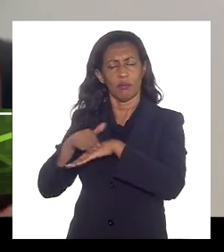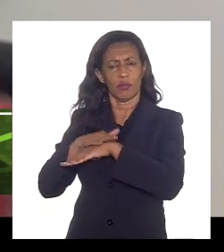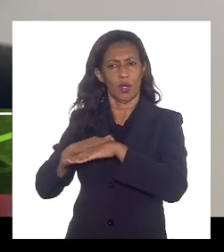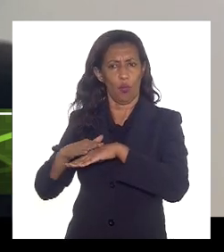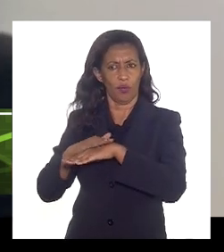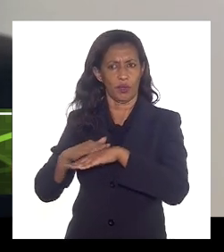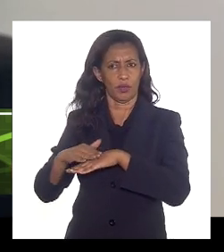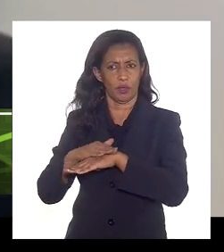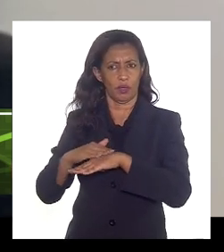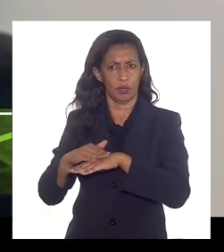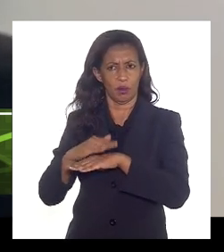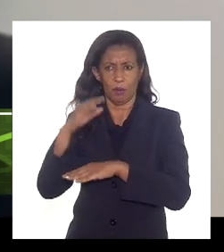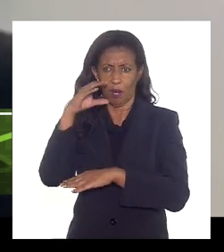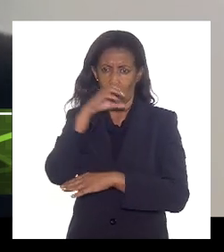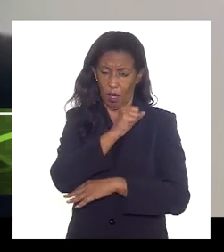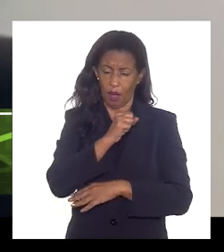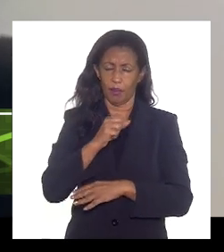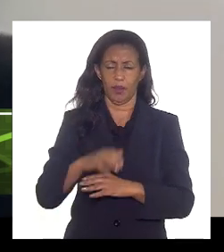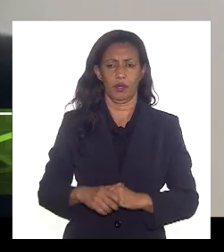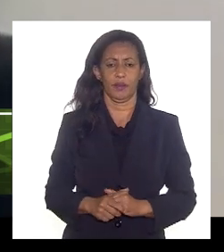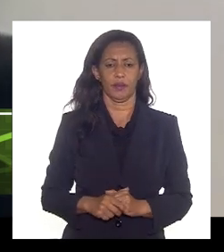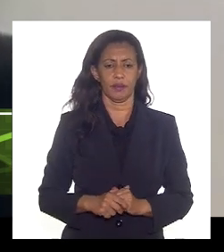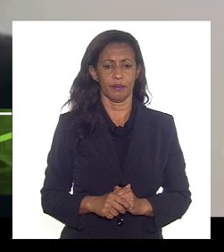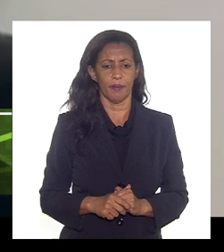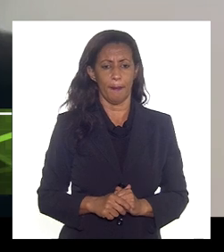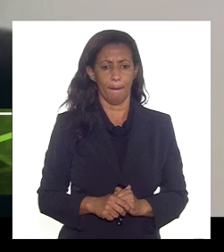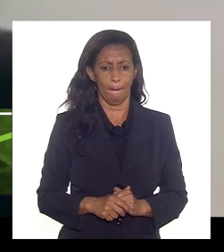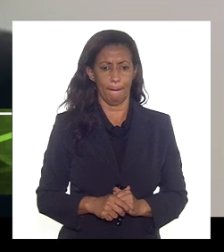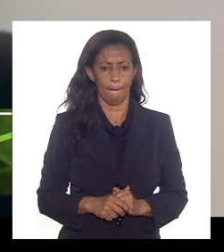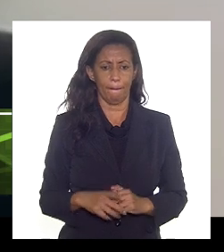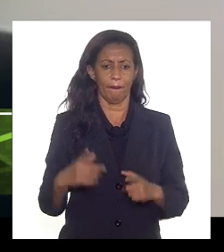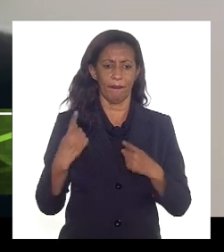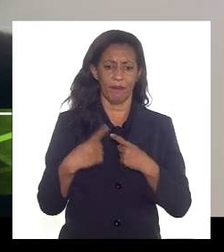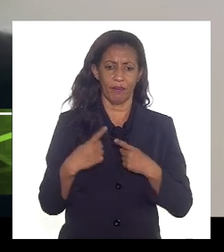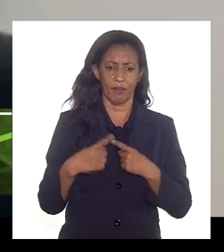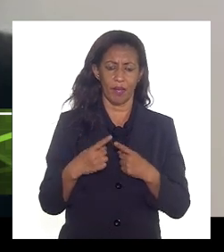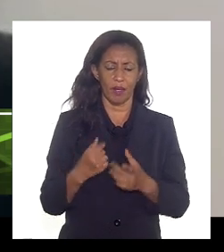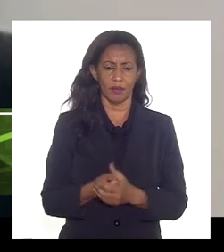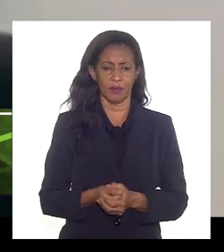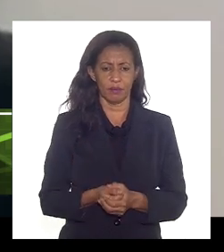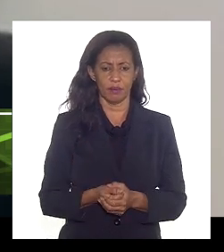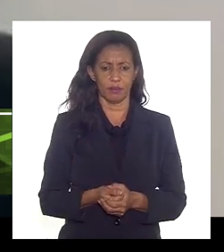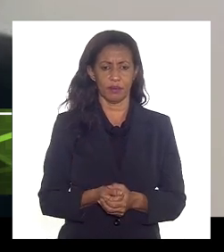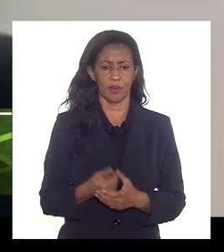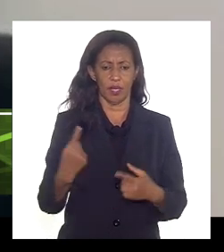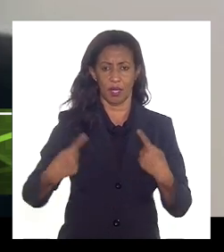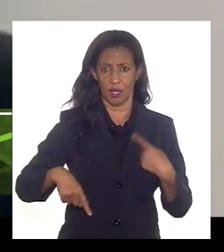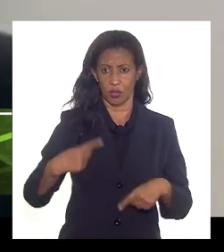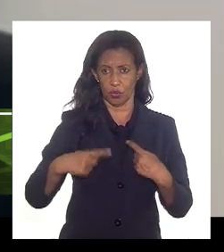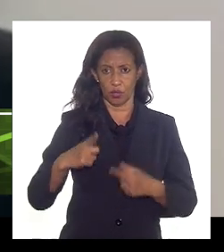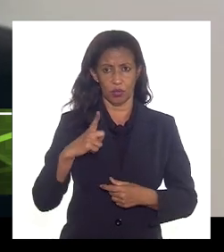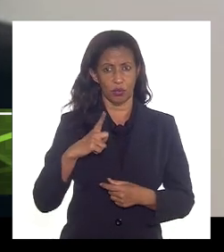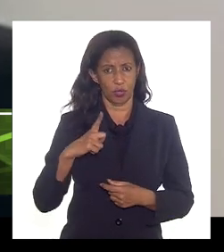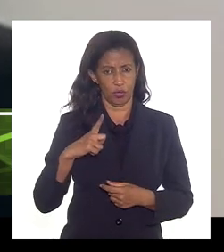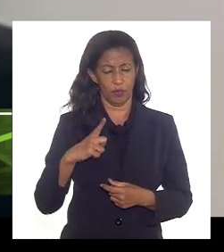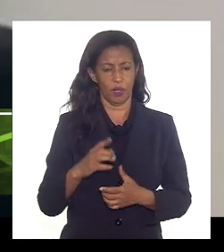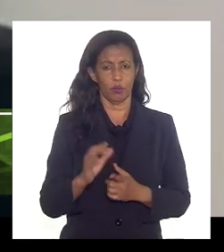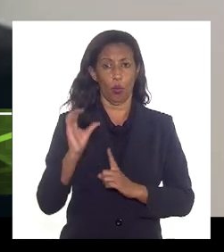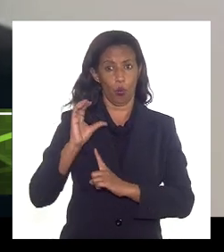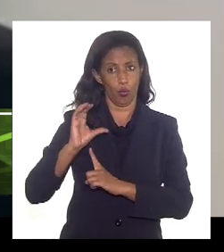que é um pouco mais rápida de variar porque justamente e aí na discussão que tivemos com os clientes